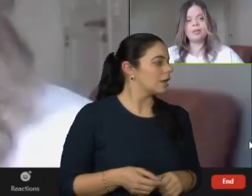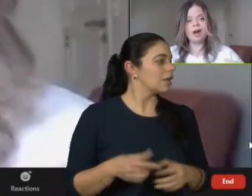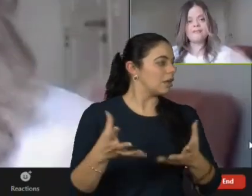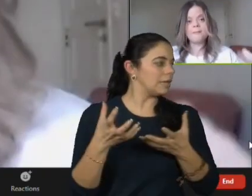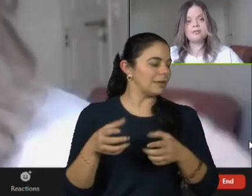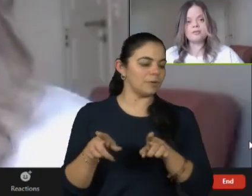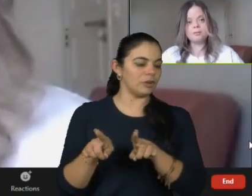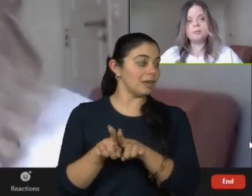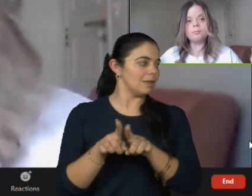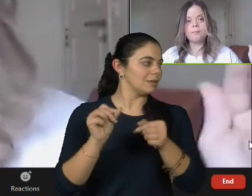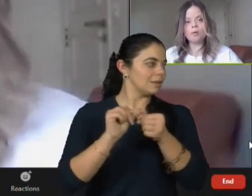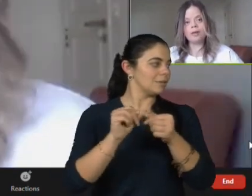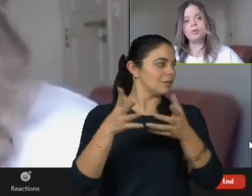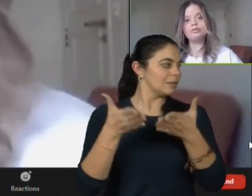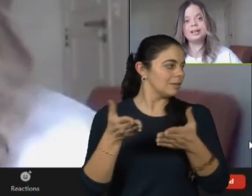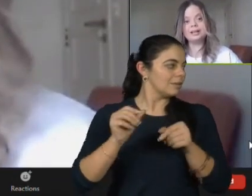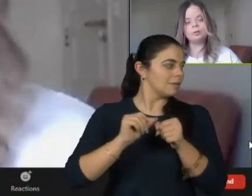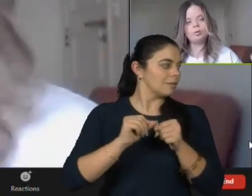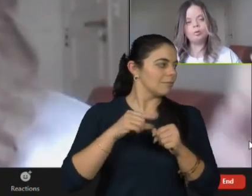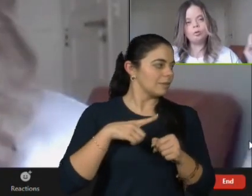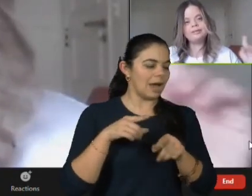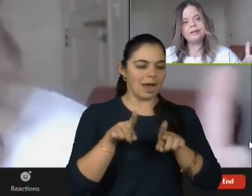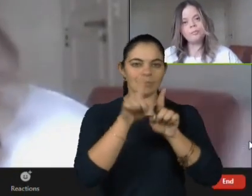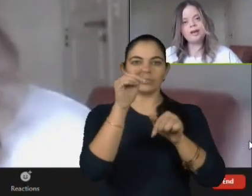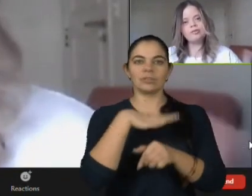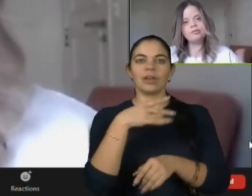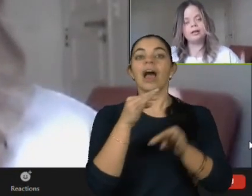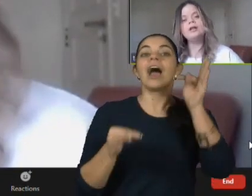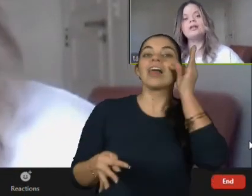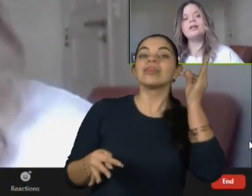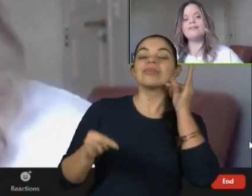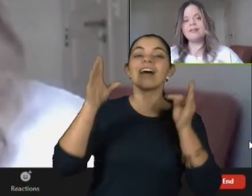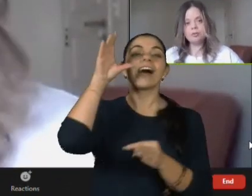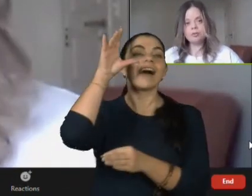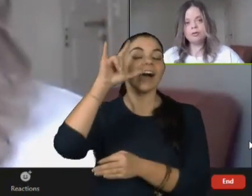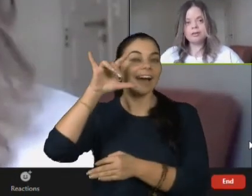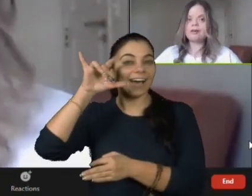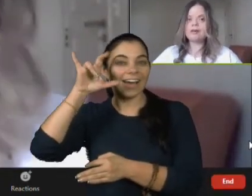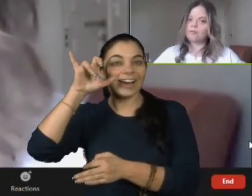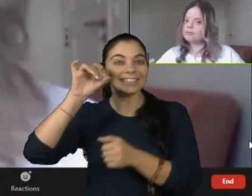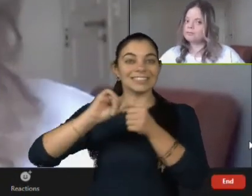essa rapidez dação que eu fui anista de um tático e castelo. Se ver mexendo o roda que eu sou eu mesmo. se